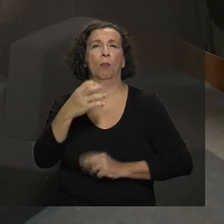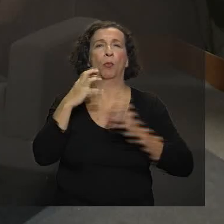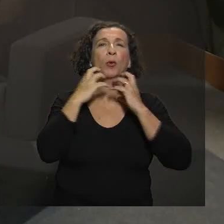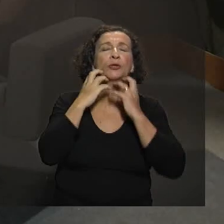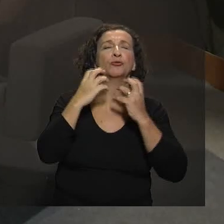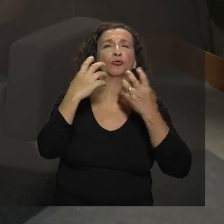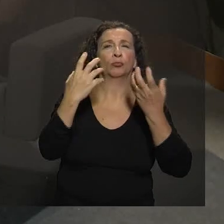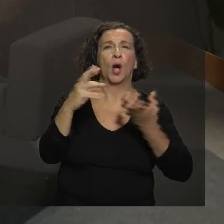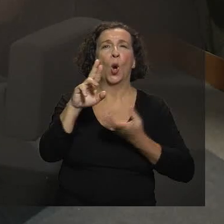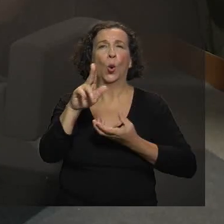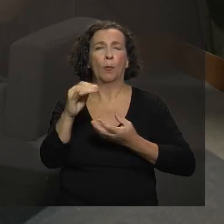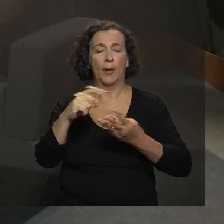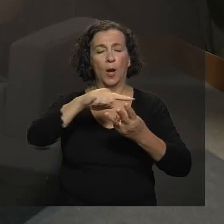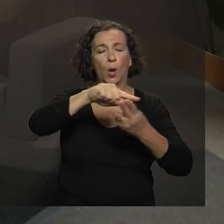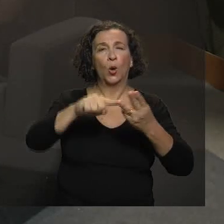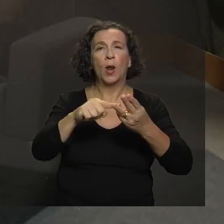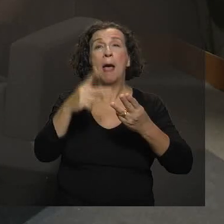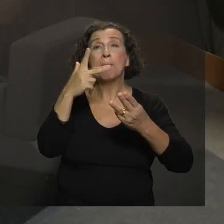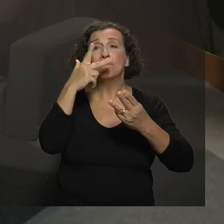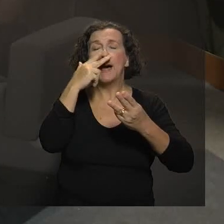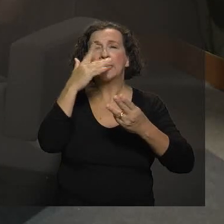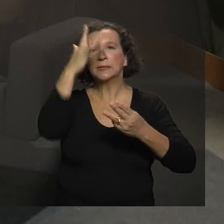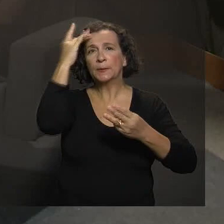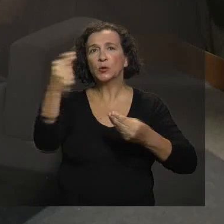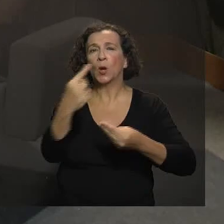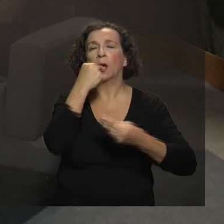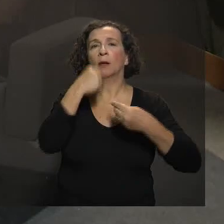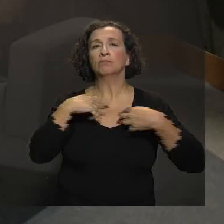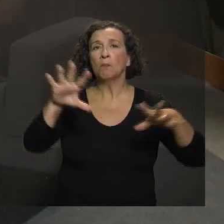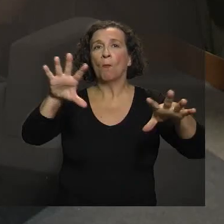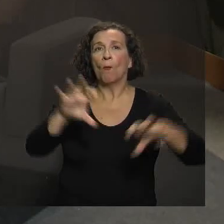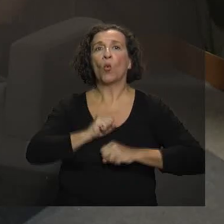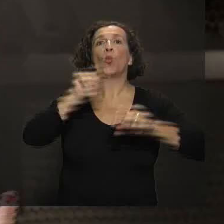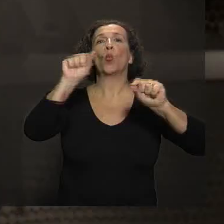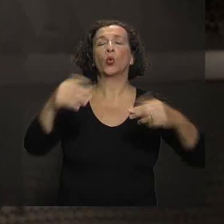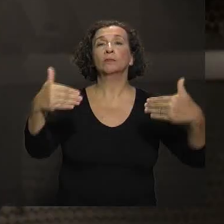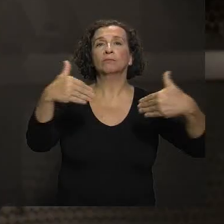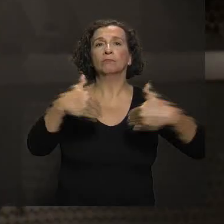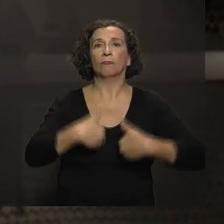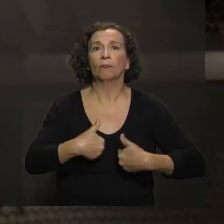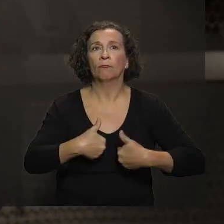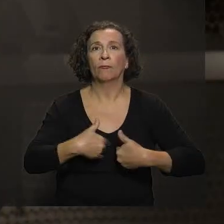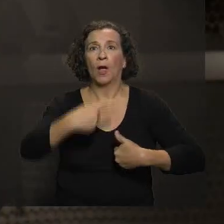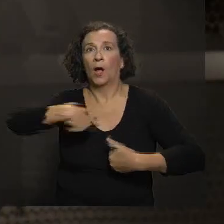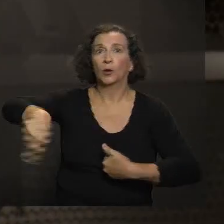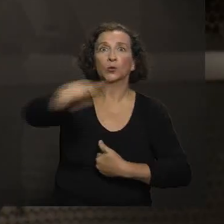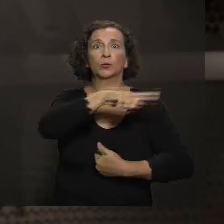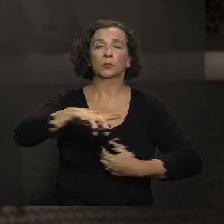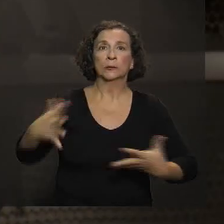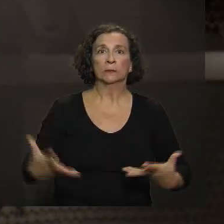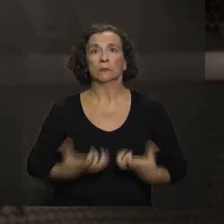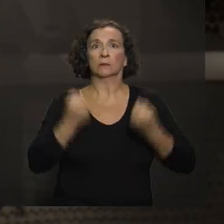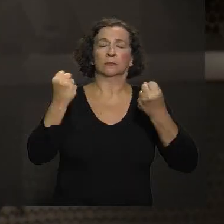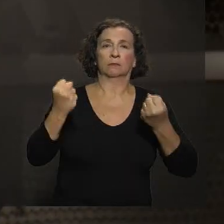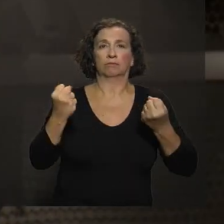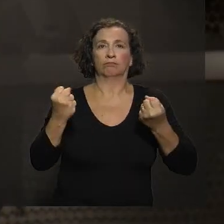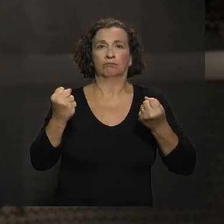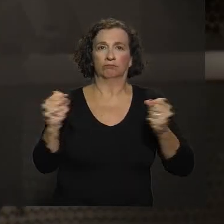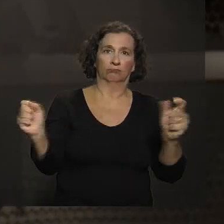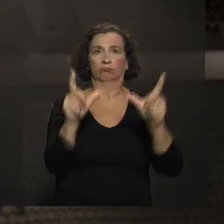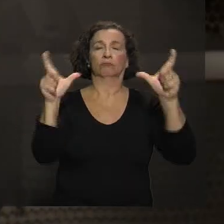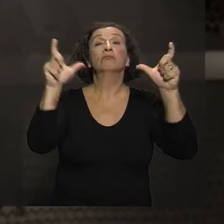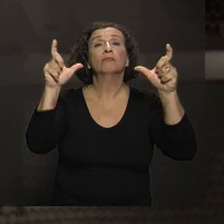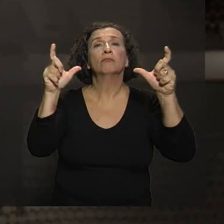causaria autismo. E aí existe um susto mundial em relação a isso. E